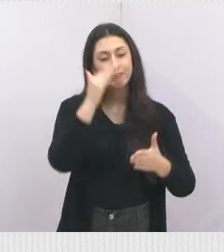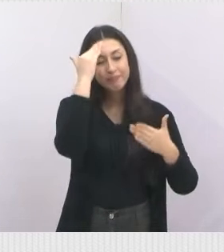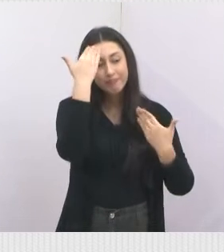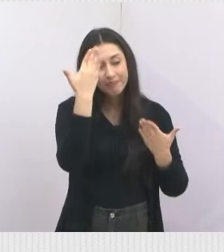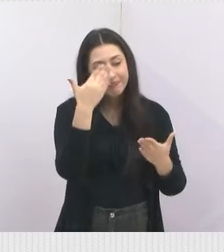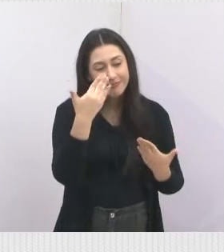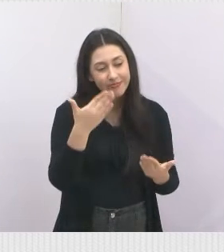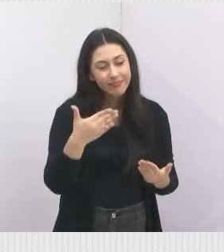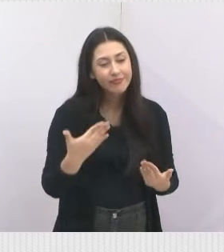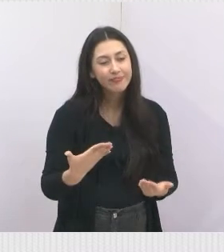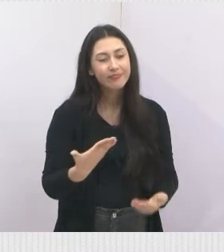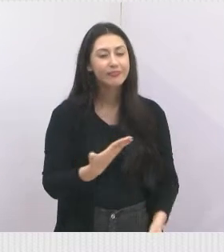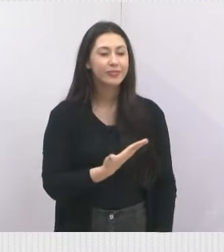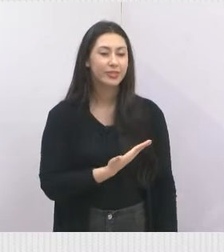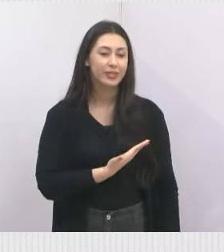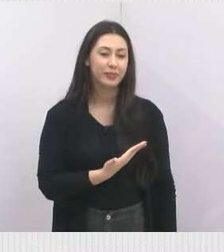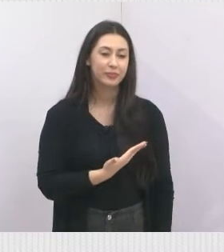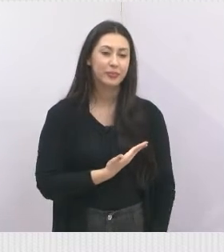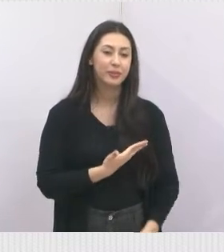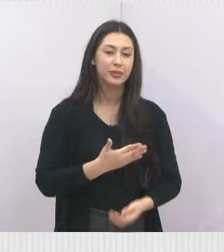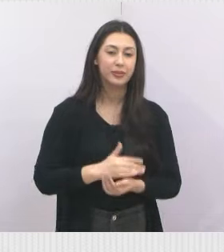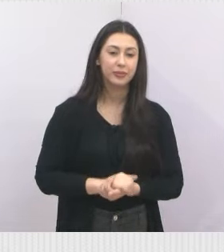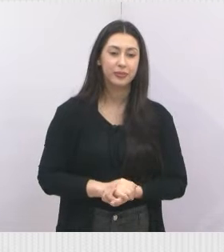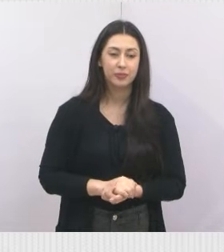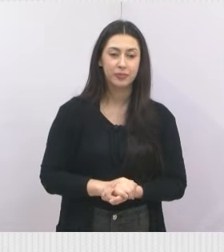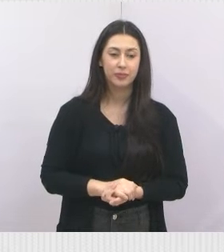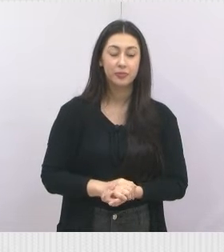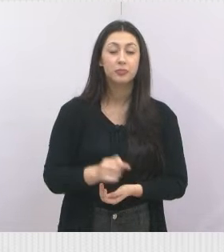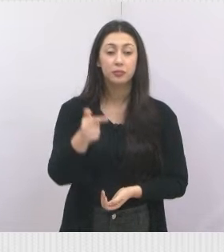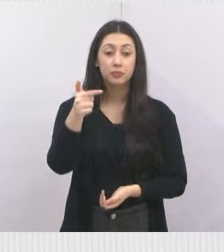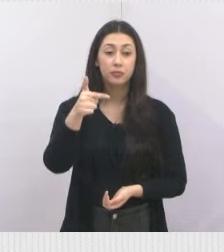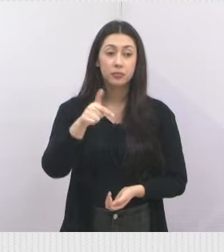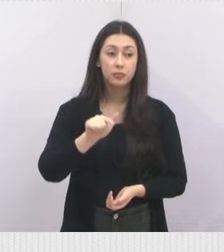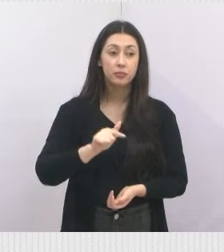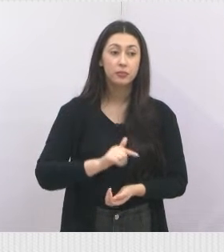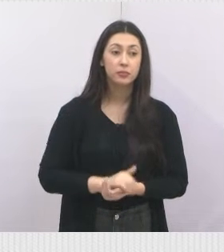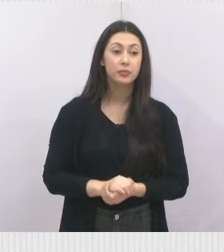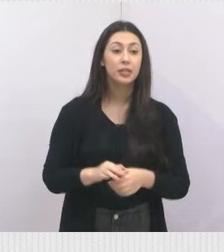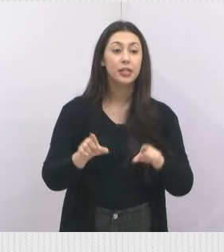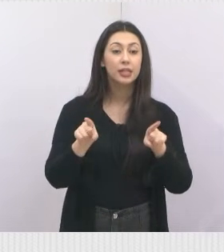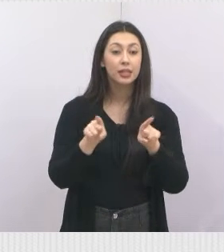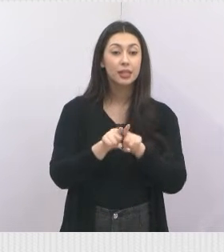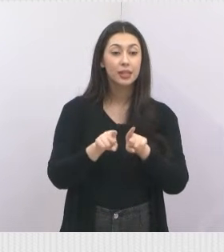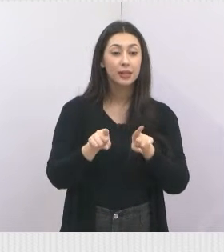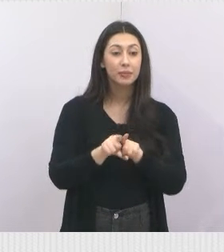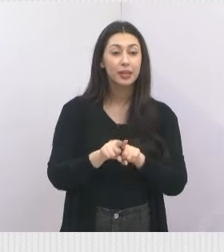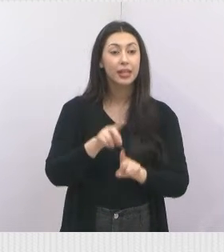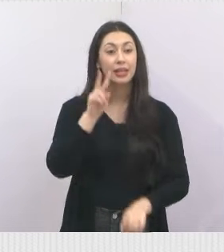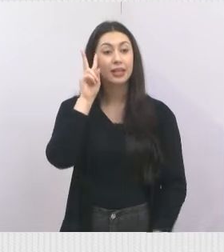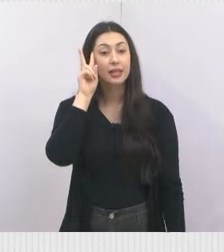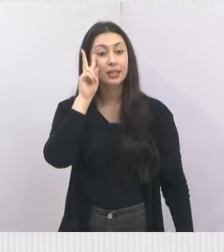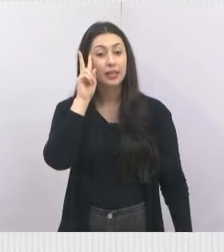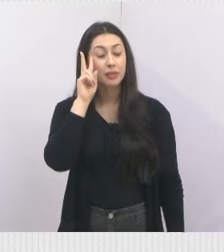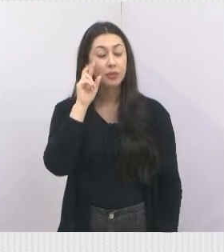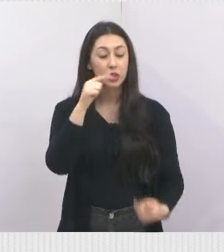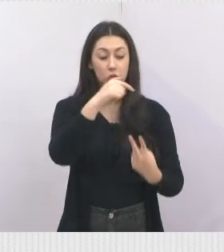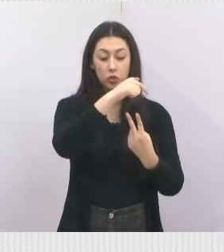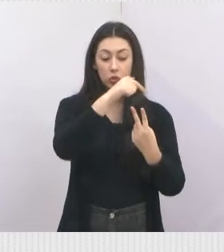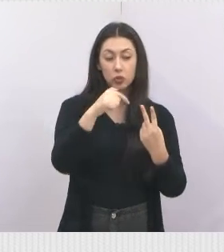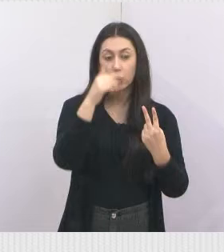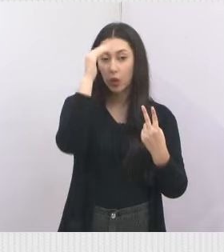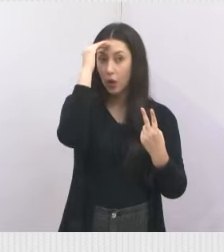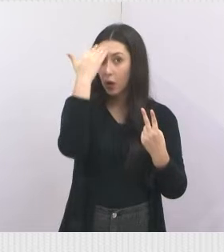homenagem à nossa amiga Gisele. No próximo, também, lembrando que essas duas